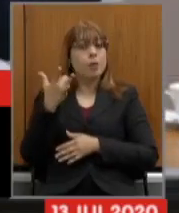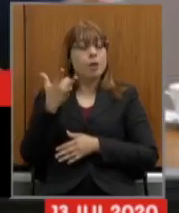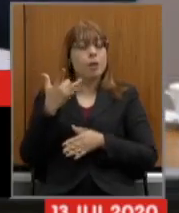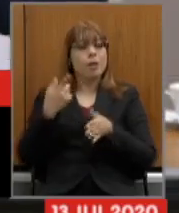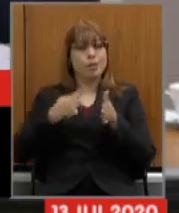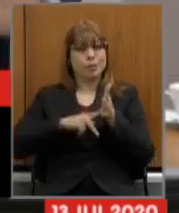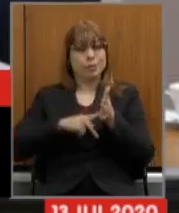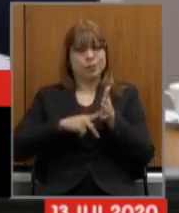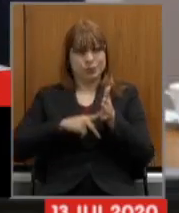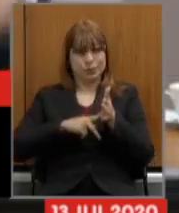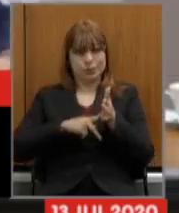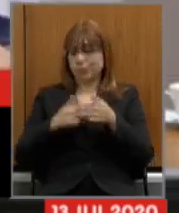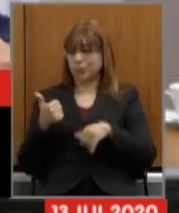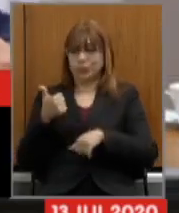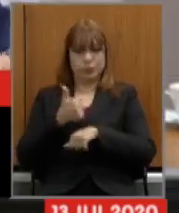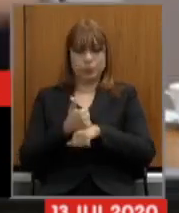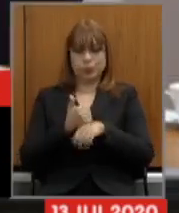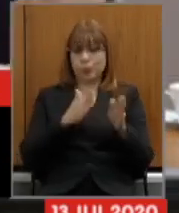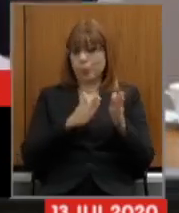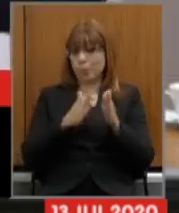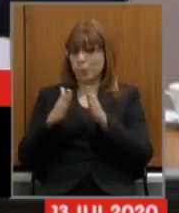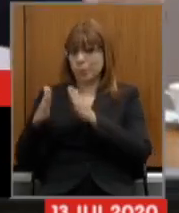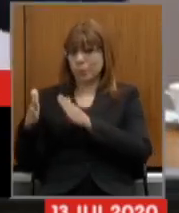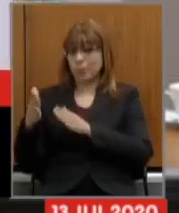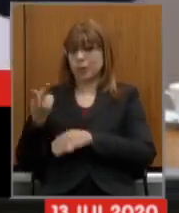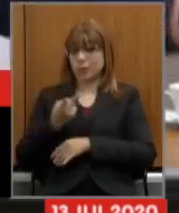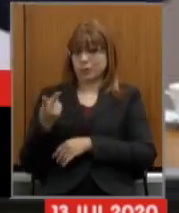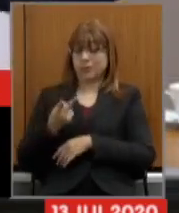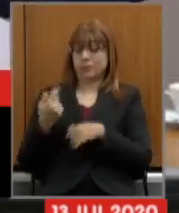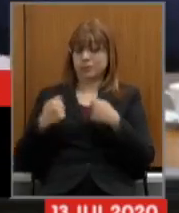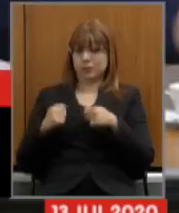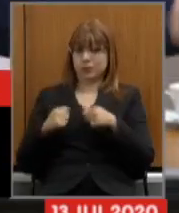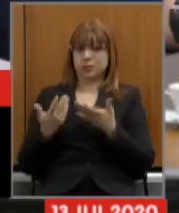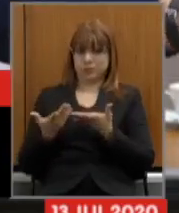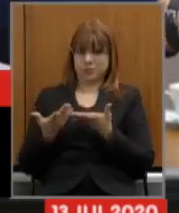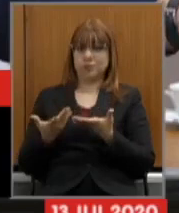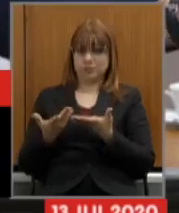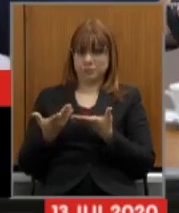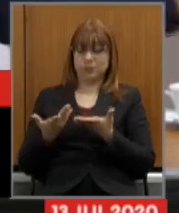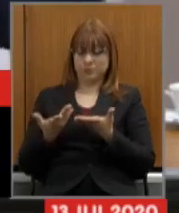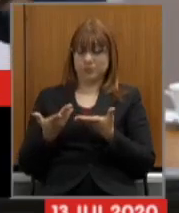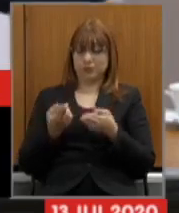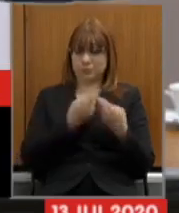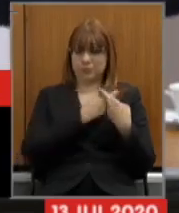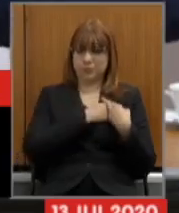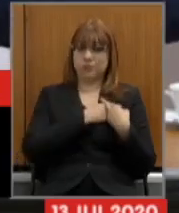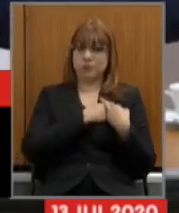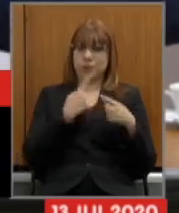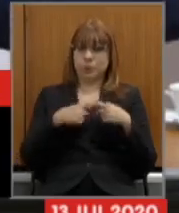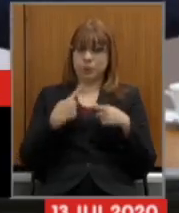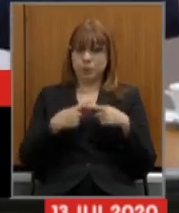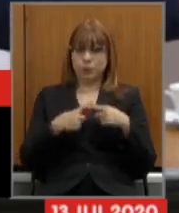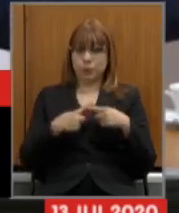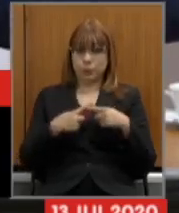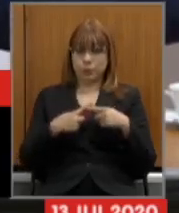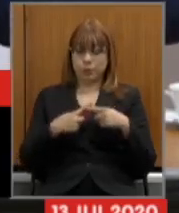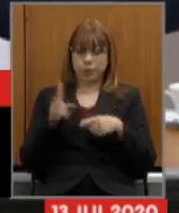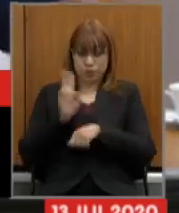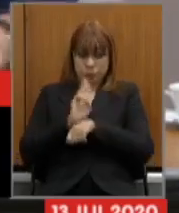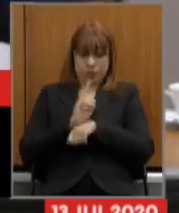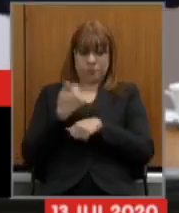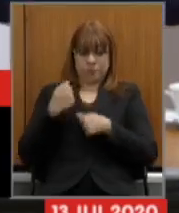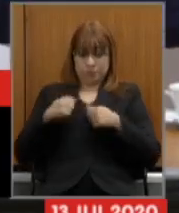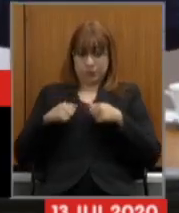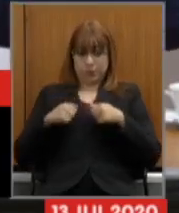substituirá o processo pleno que vocês deveriam ter feito com os servidores o patrão tem que conversar com o empregado mesmo